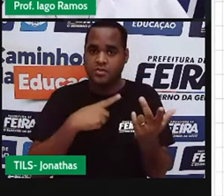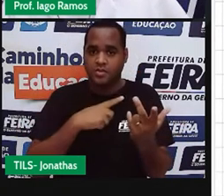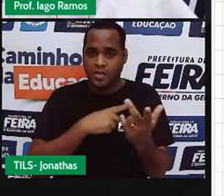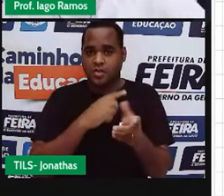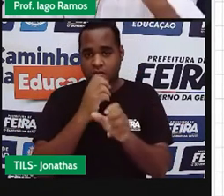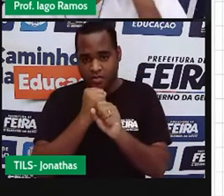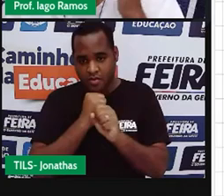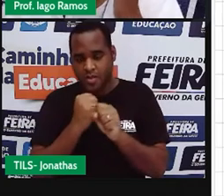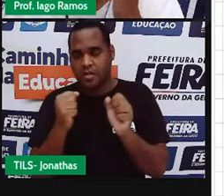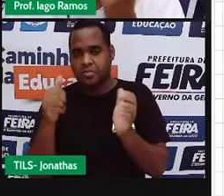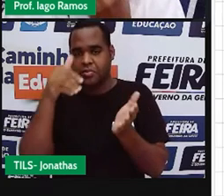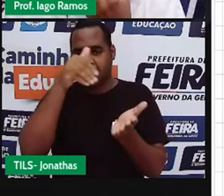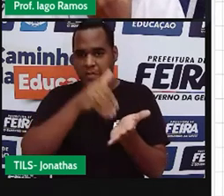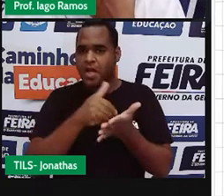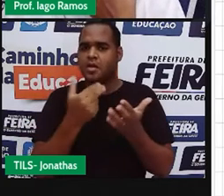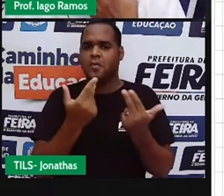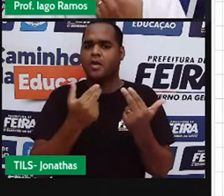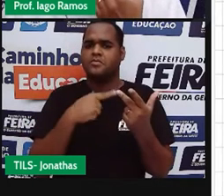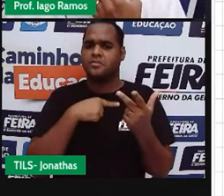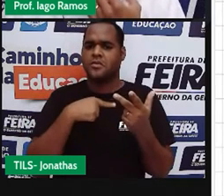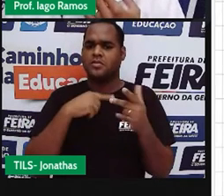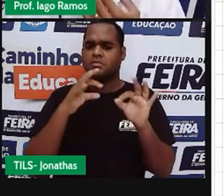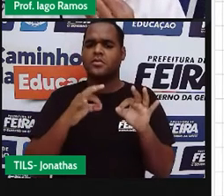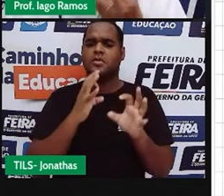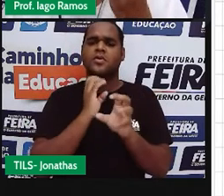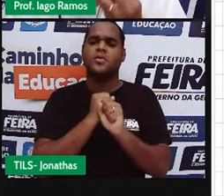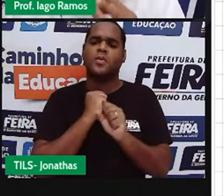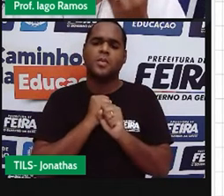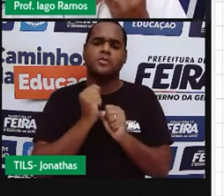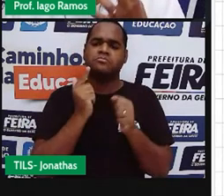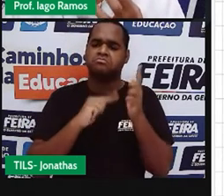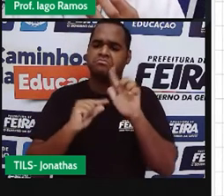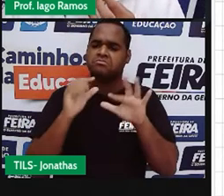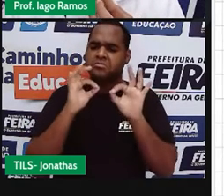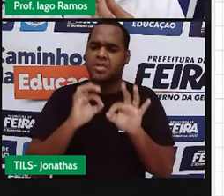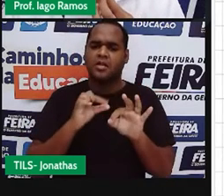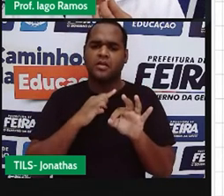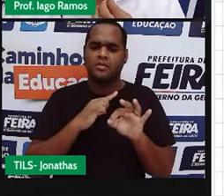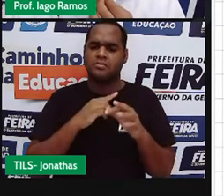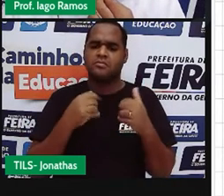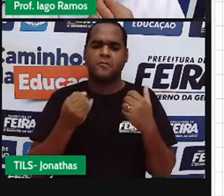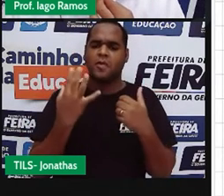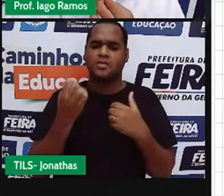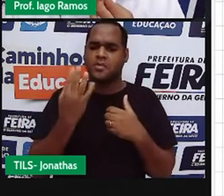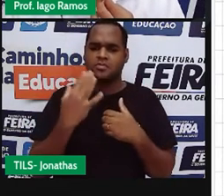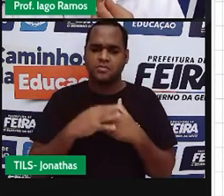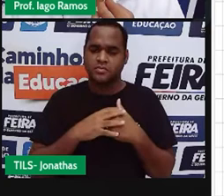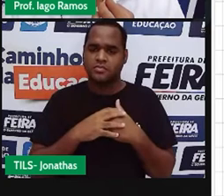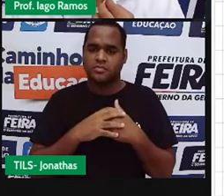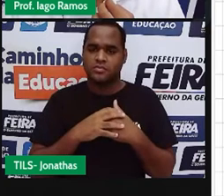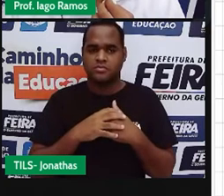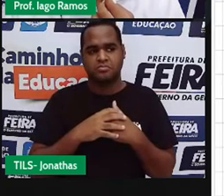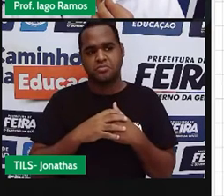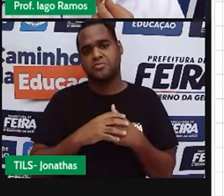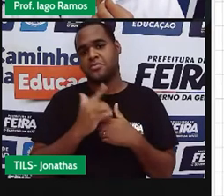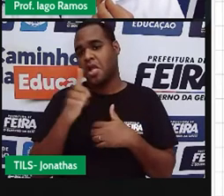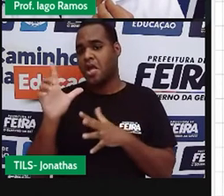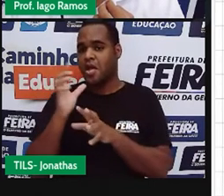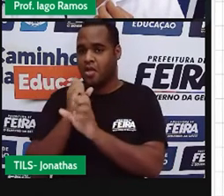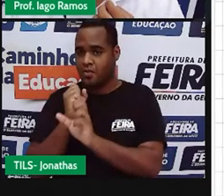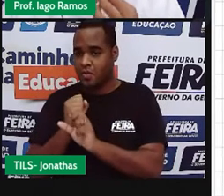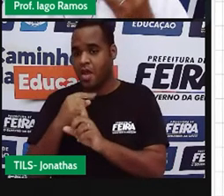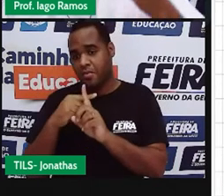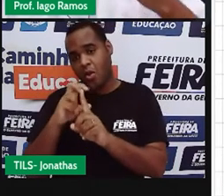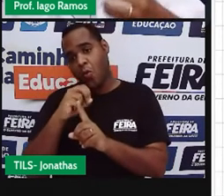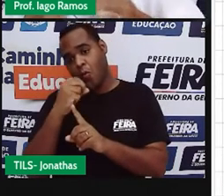desse até esse. Quantos pontos eu consigo fazer? Eu consigo fazer, seja lá para cima ou seja